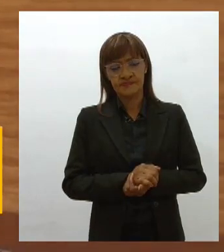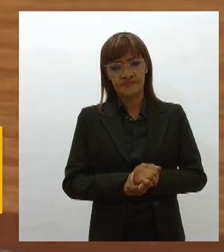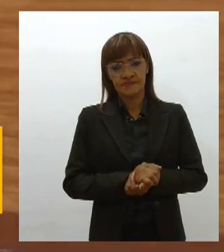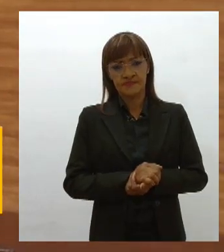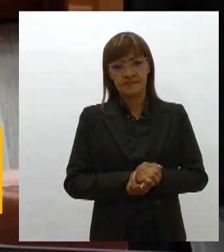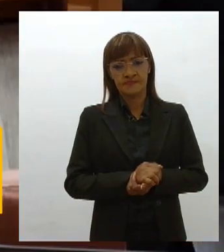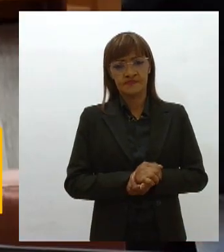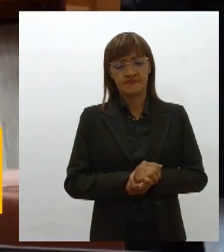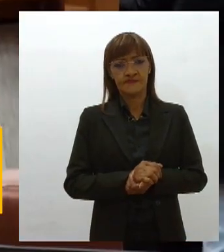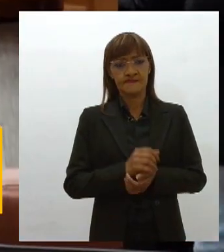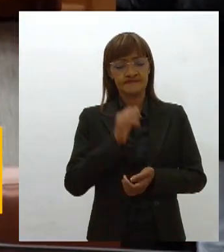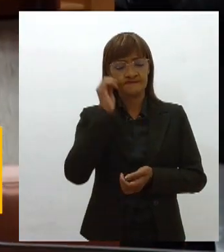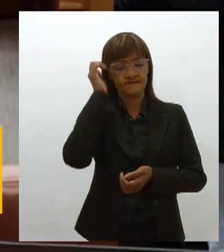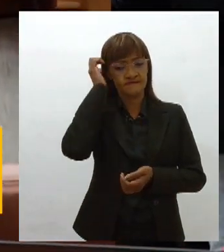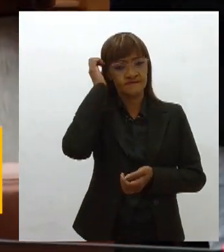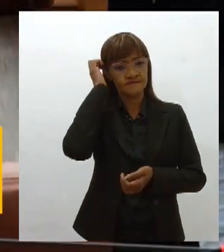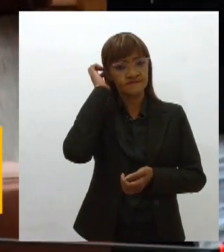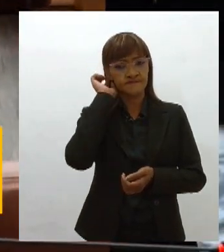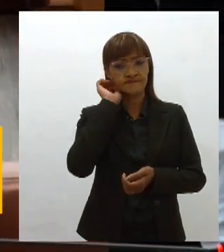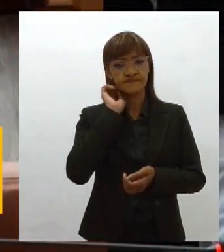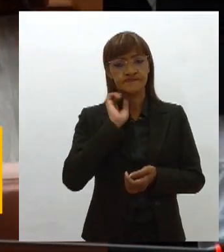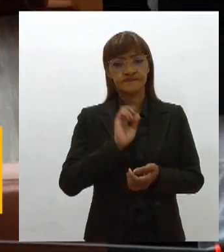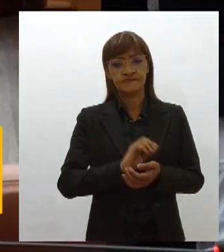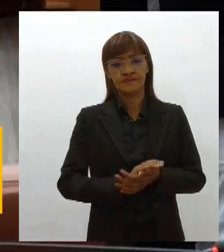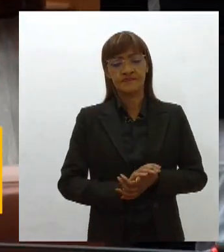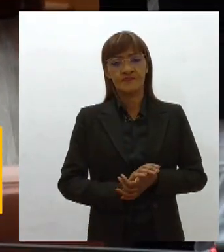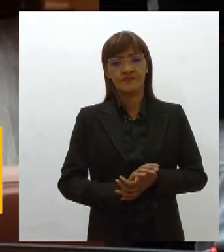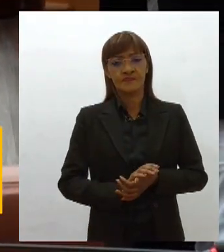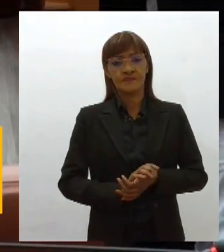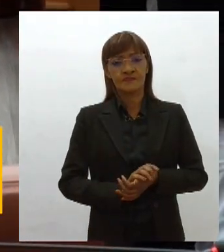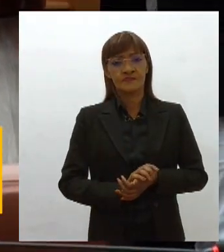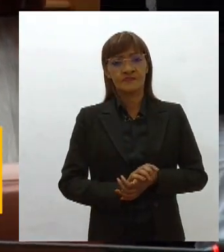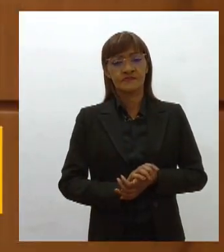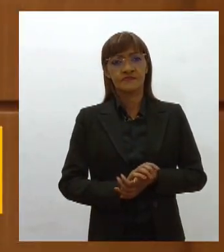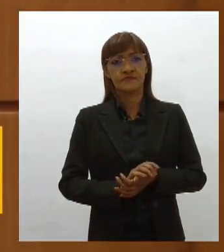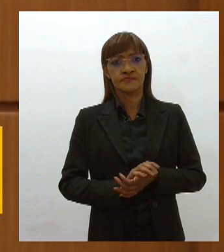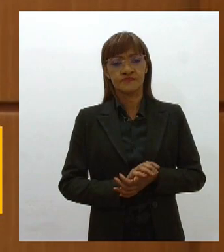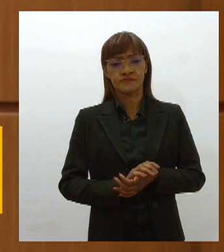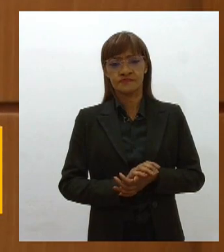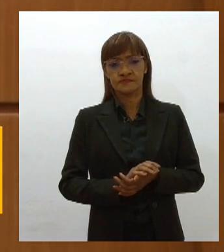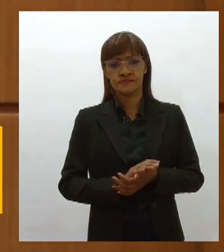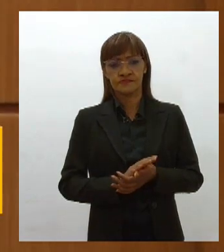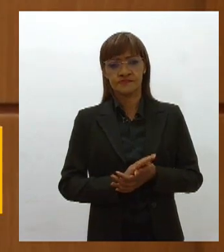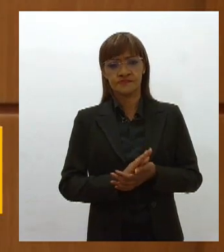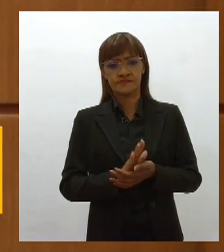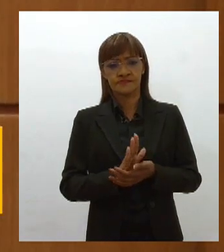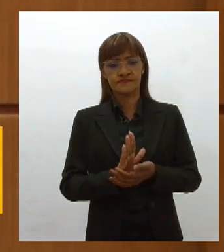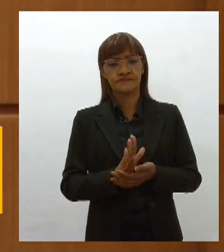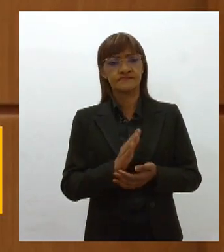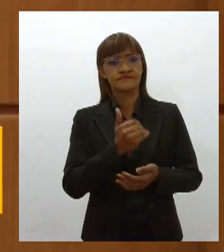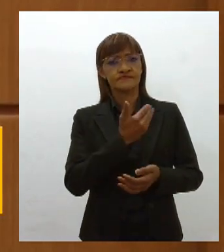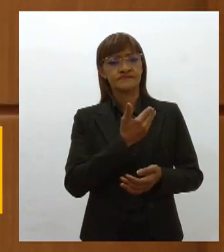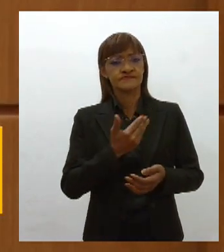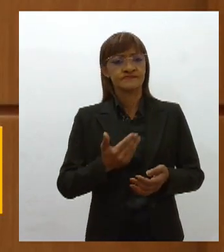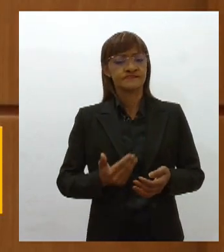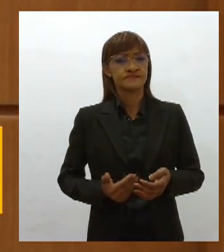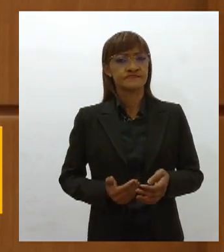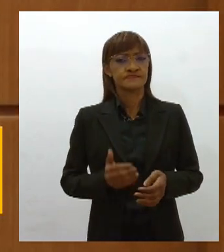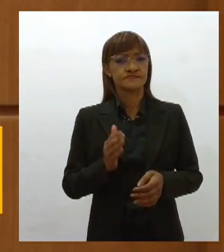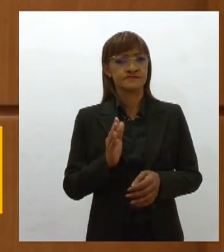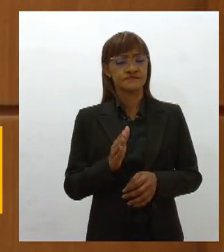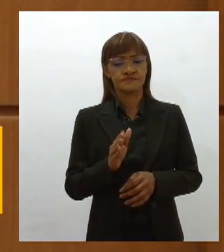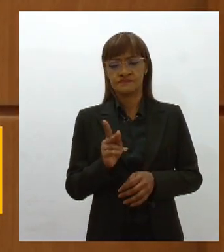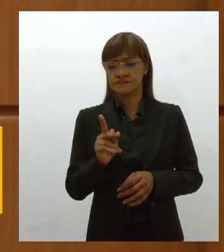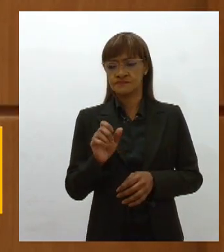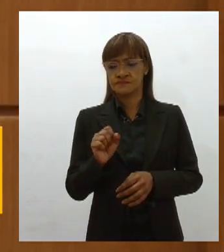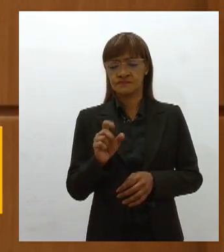sobre o programa sergipano de desenvolvimento industrial. Ele cobrou do governo os resultados do PSDI, que foi